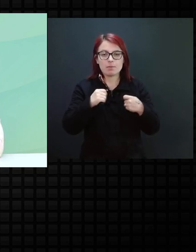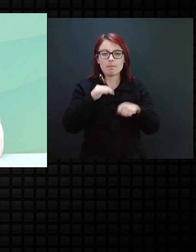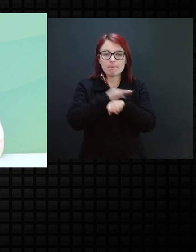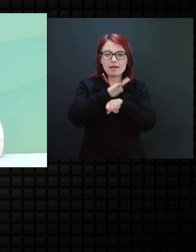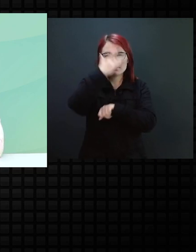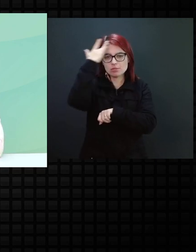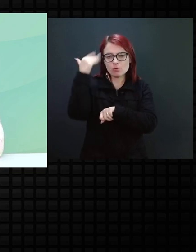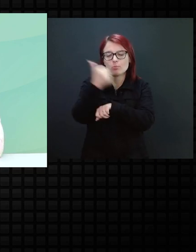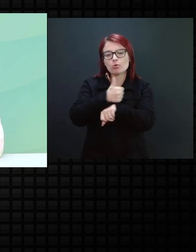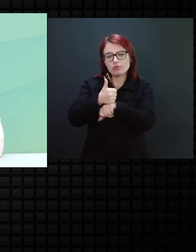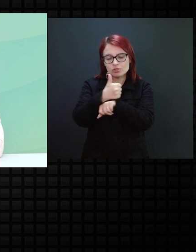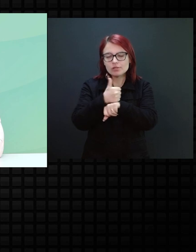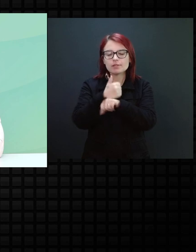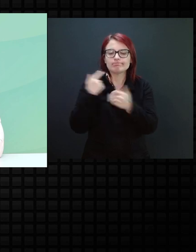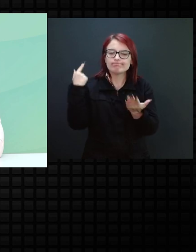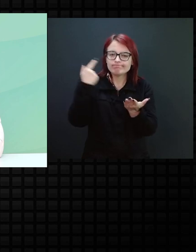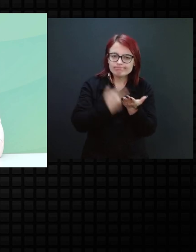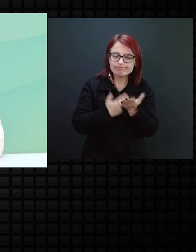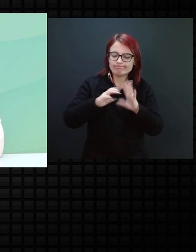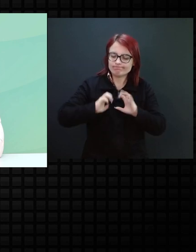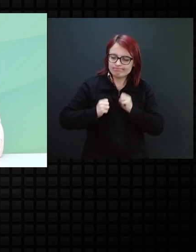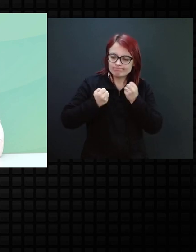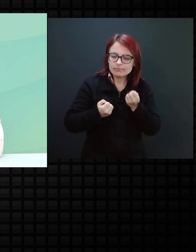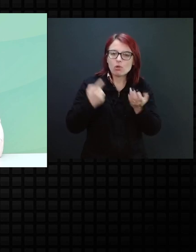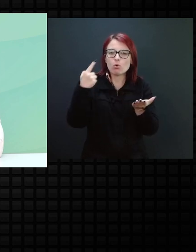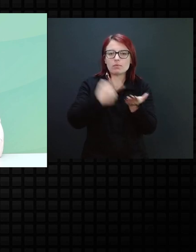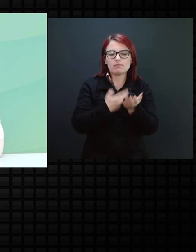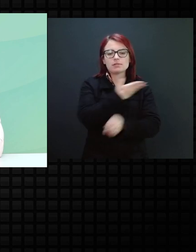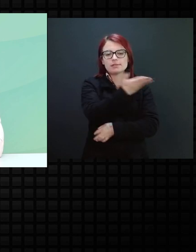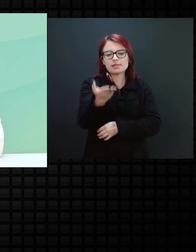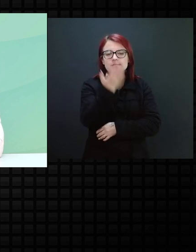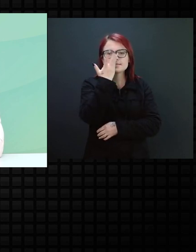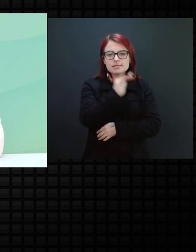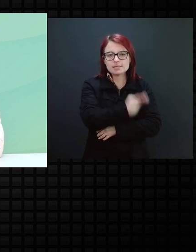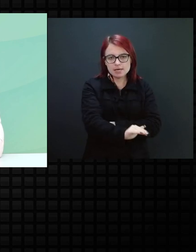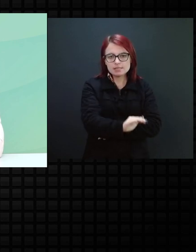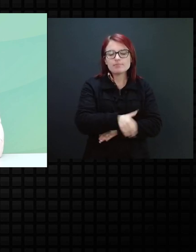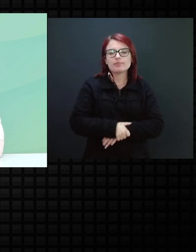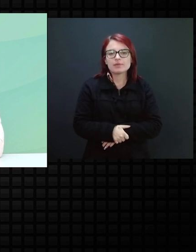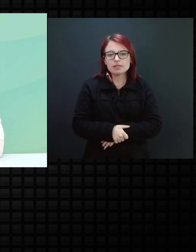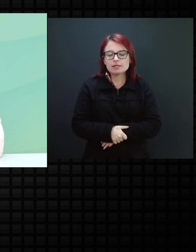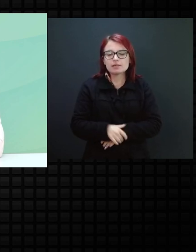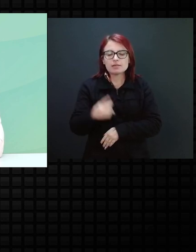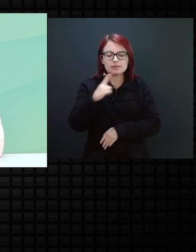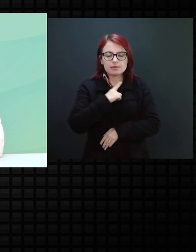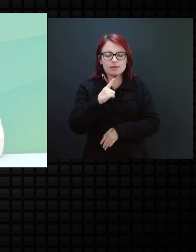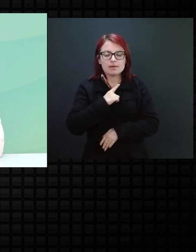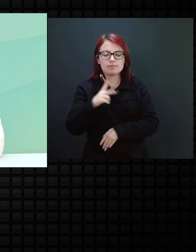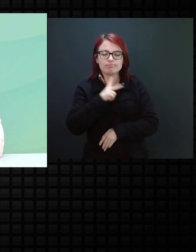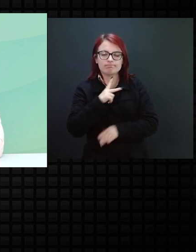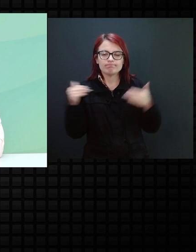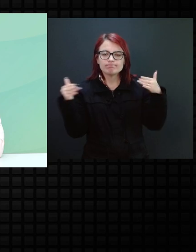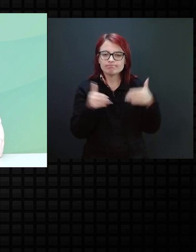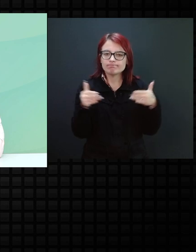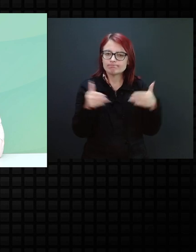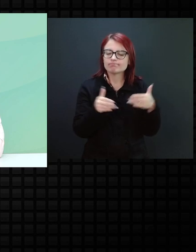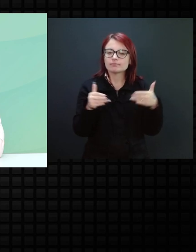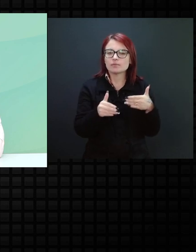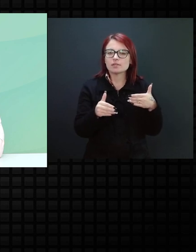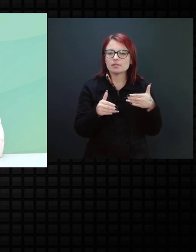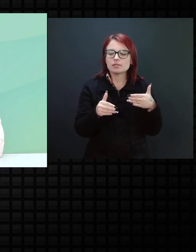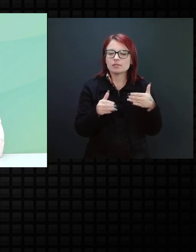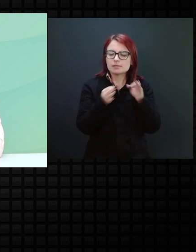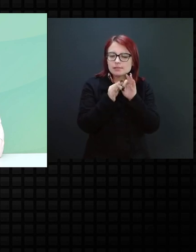engajados, né, comprometidos com essas crianças, que tenham uma particularidade, né, que tem uma